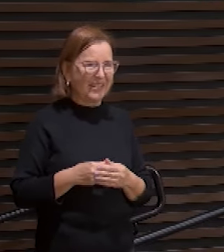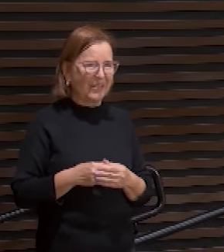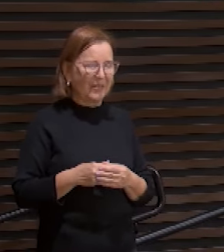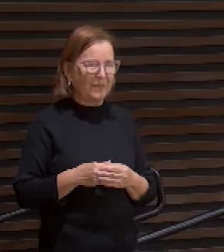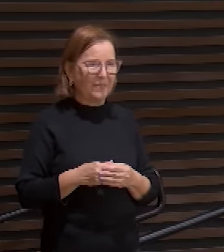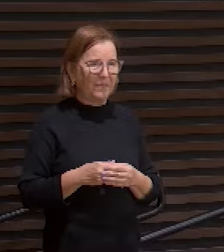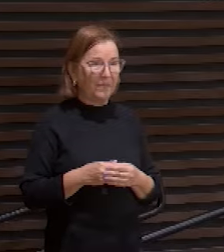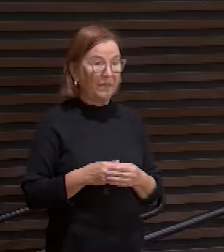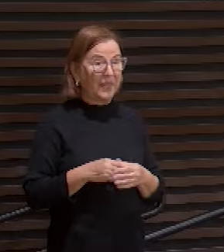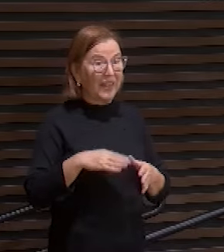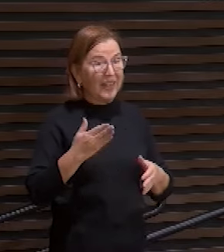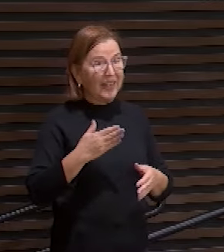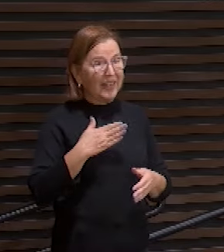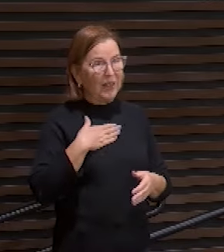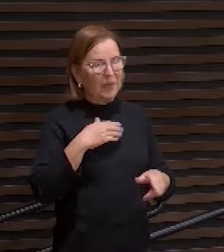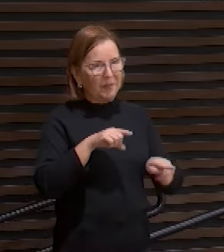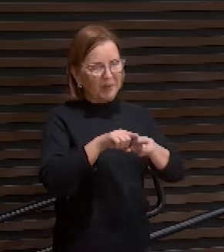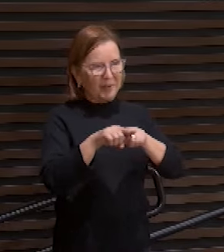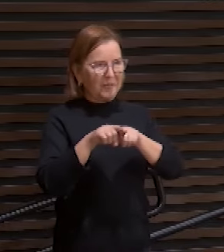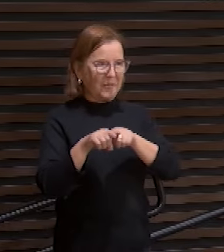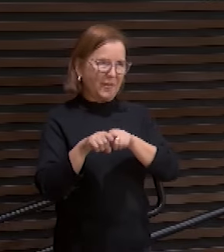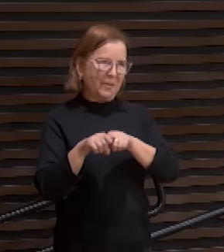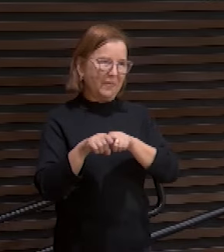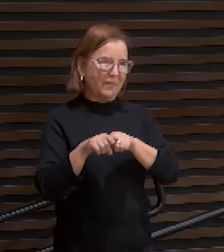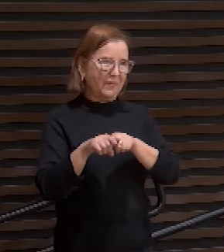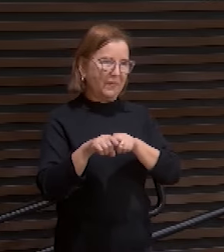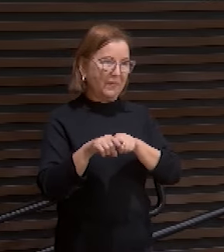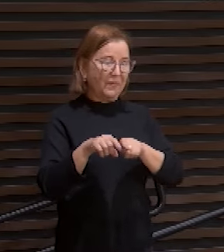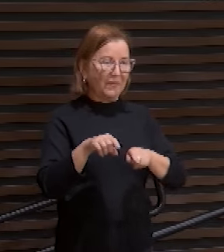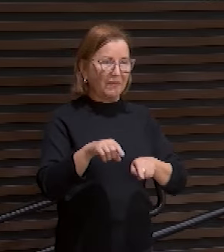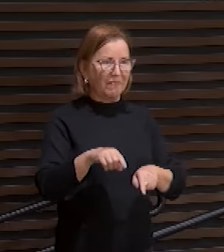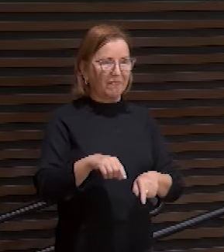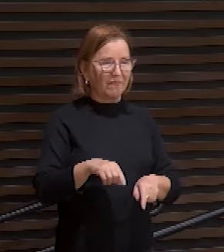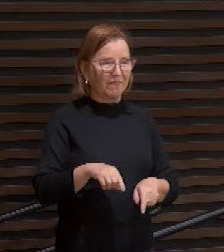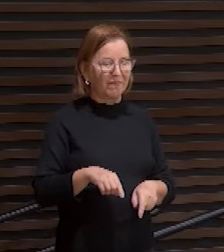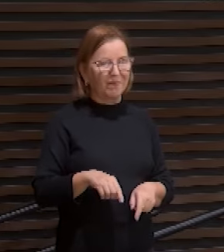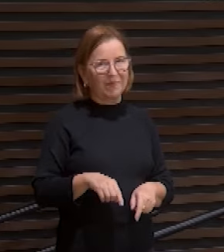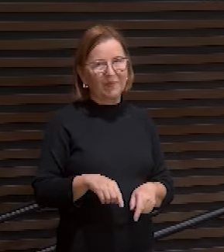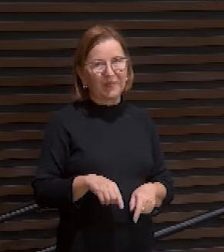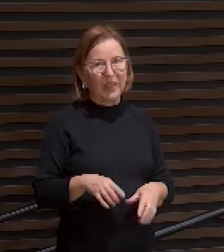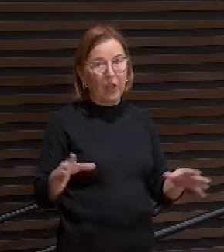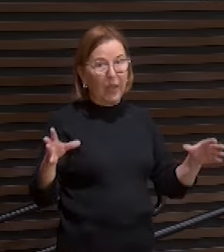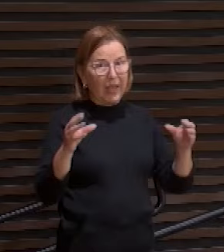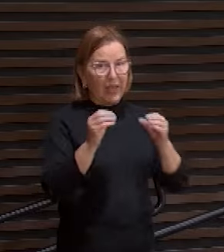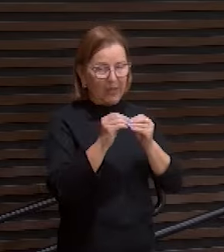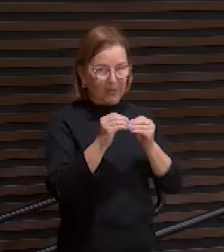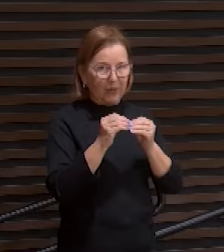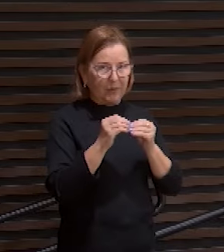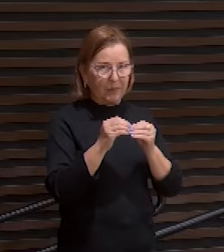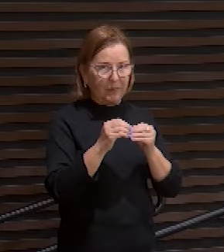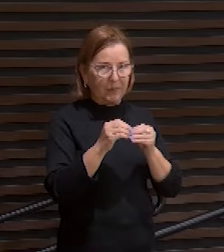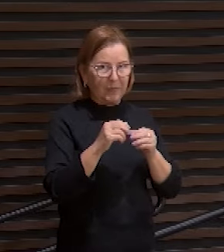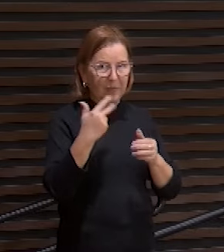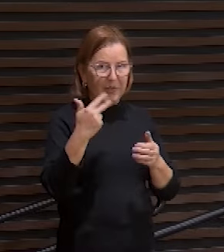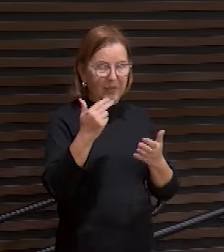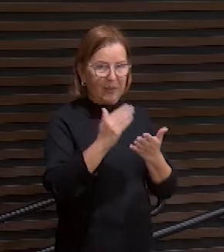então meus irmãos a suma da terceira estrofe que é o centro